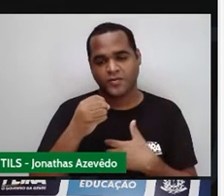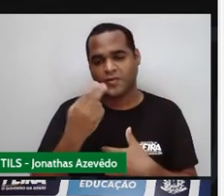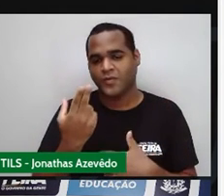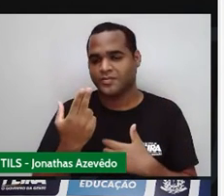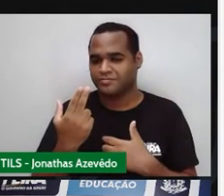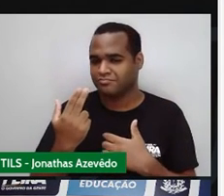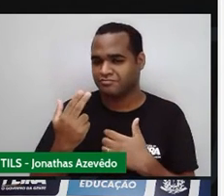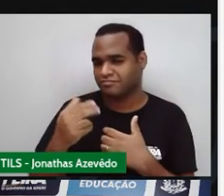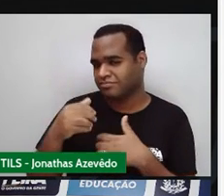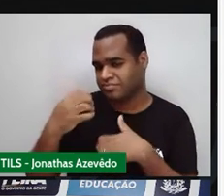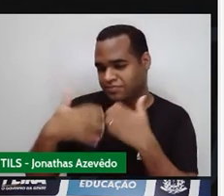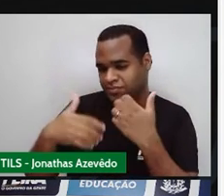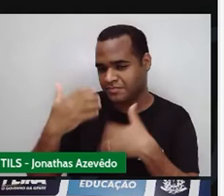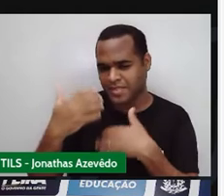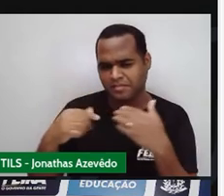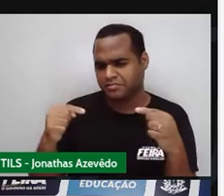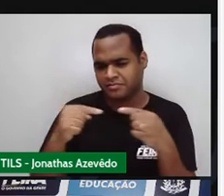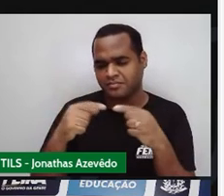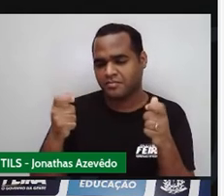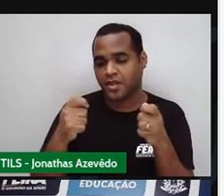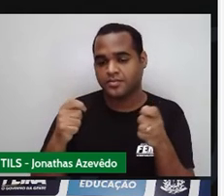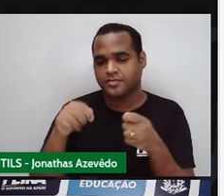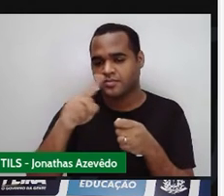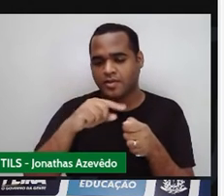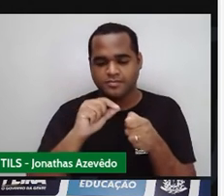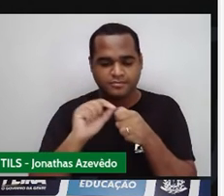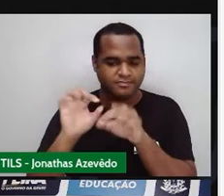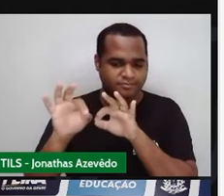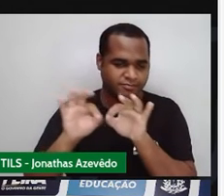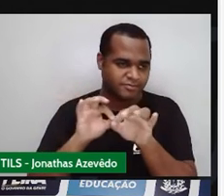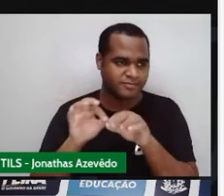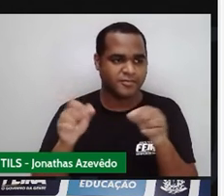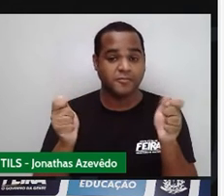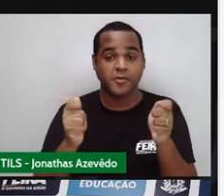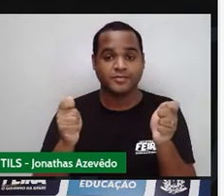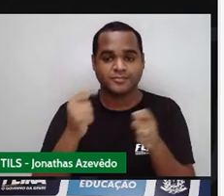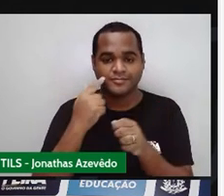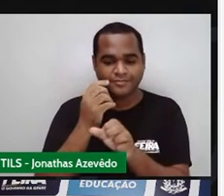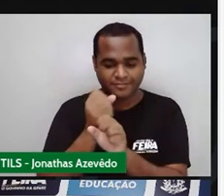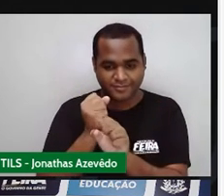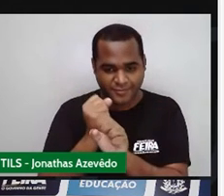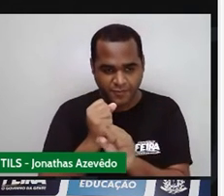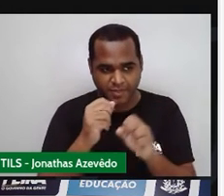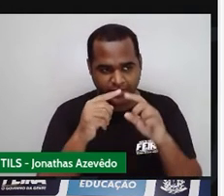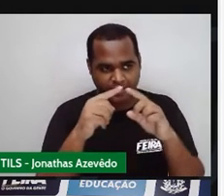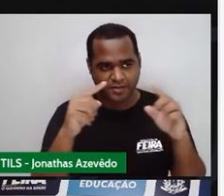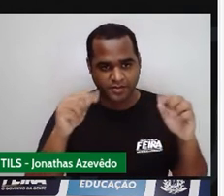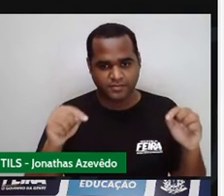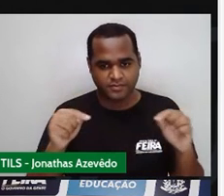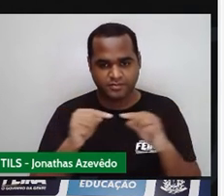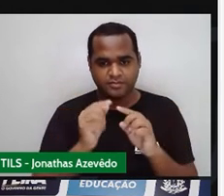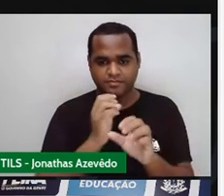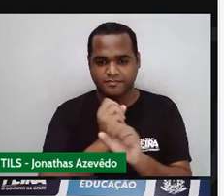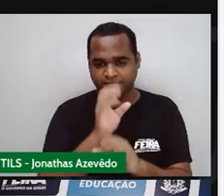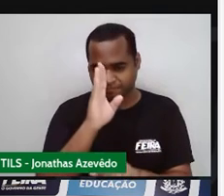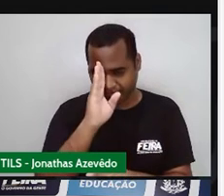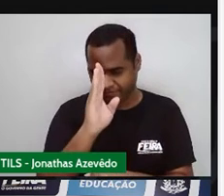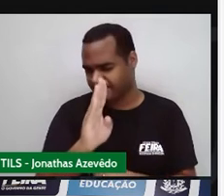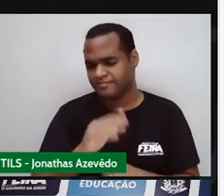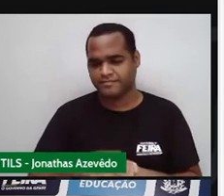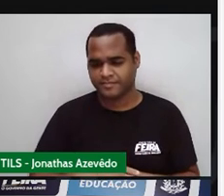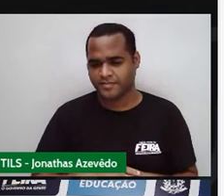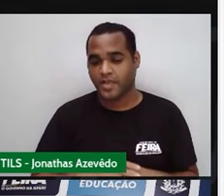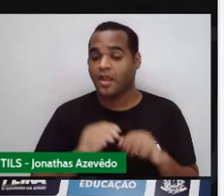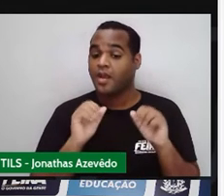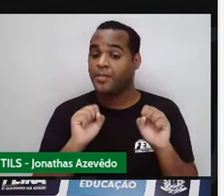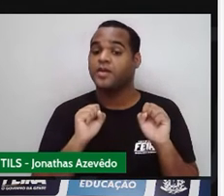de fórmula. Que faz com que a gente calcule a área do trapézio diretamente. Basta ter três